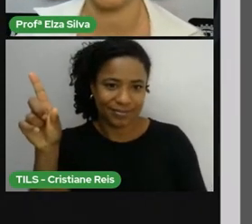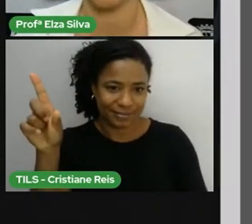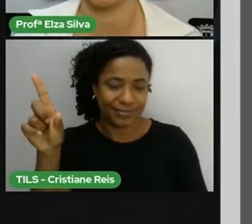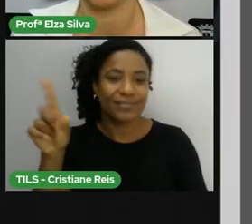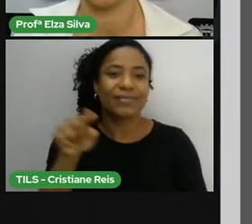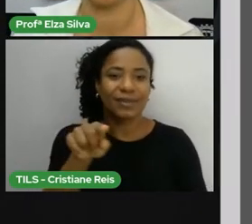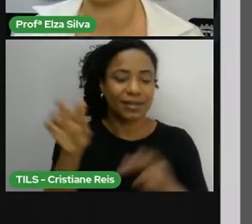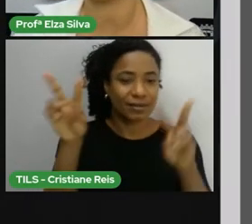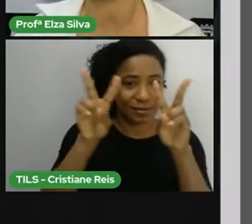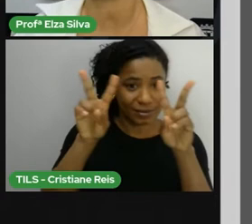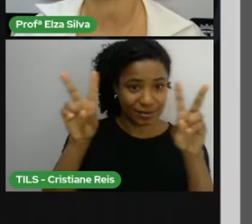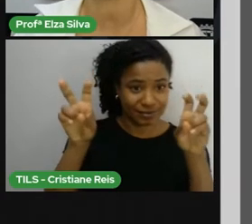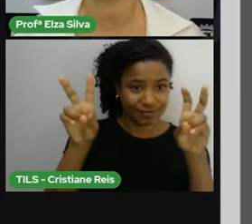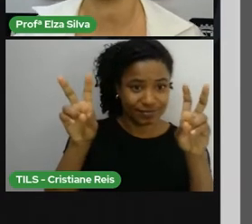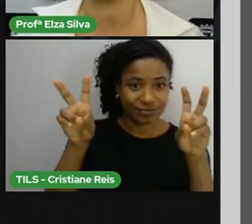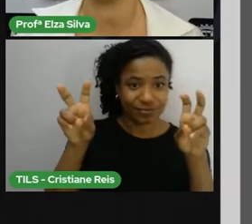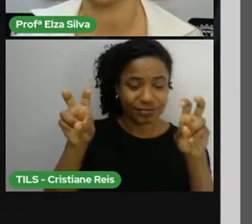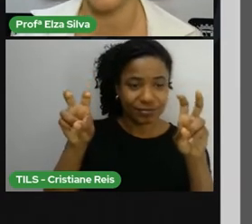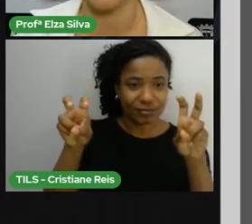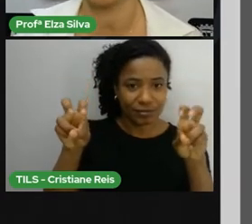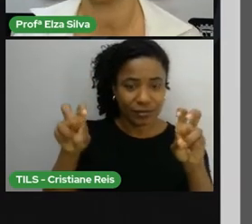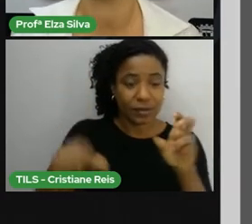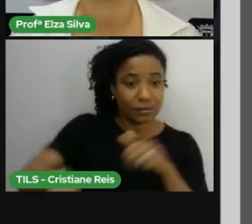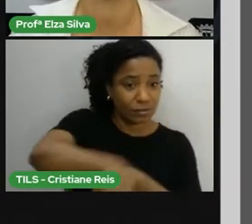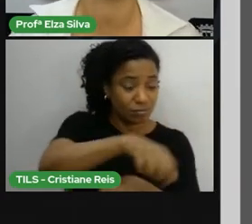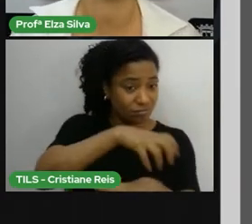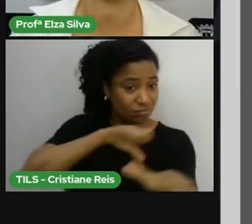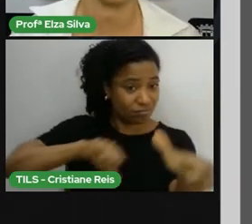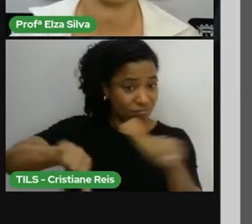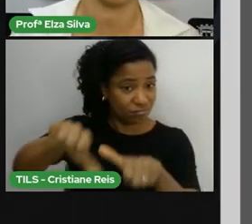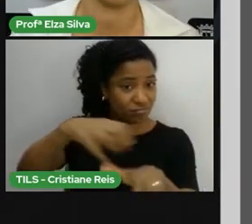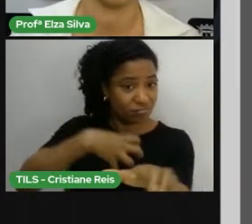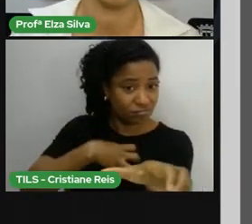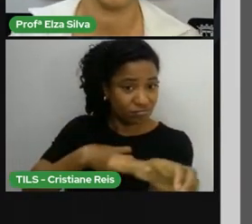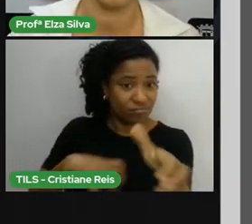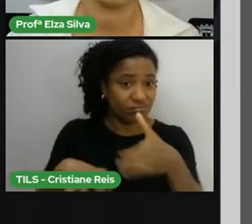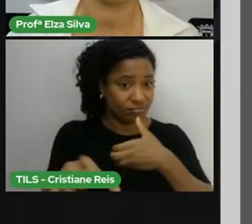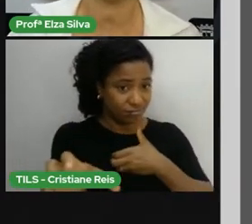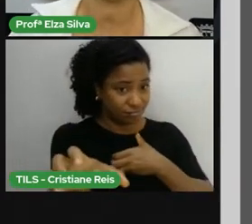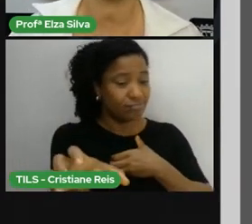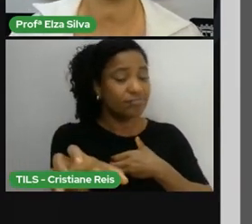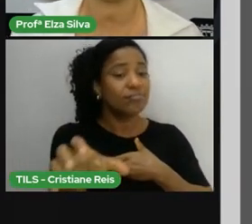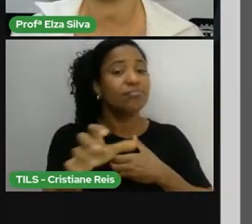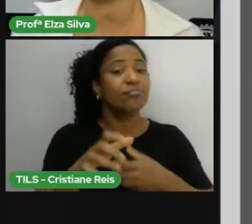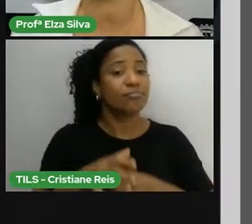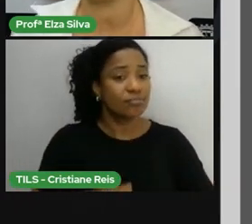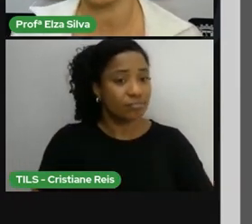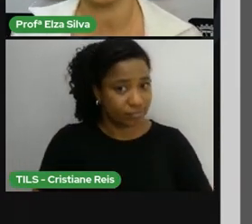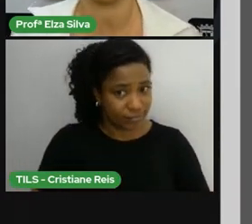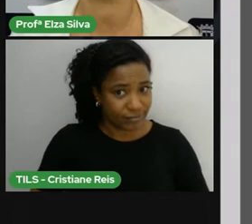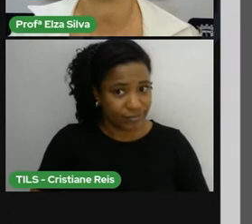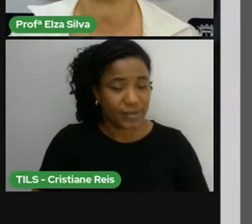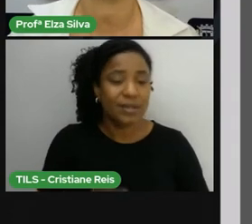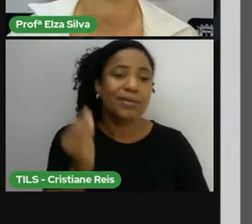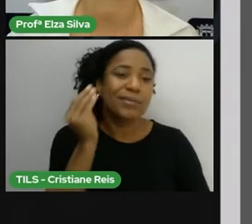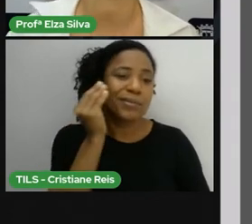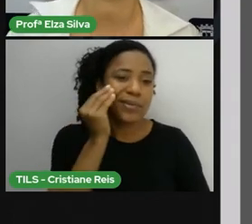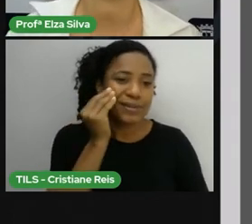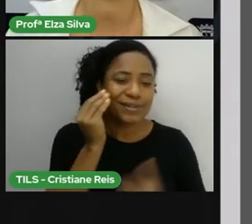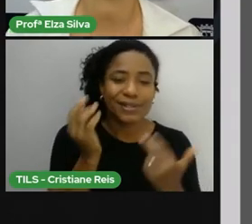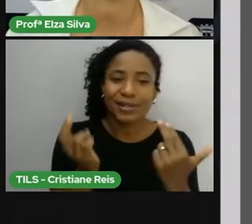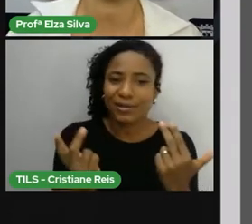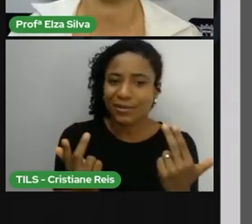a Minha Pele, uma produção nacional de 2004. Na verdade, é uma paródia da realidade